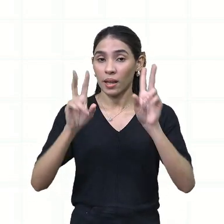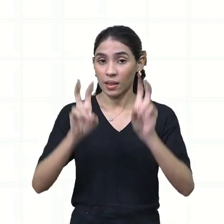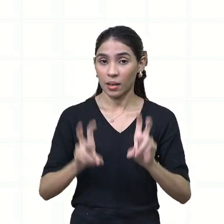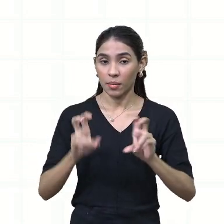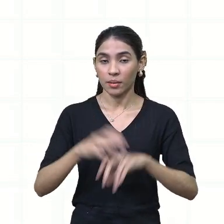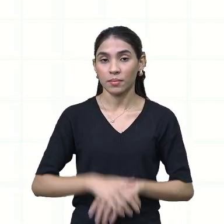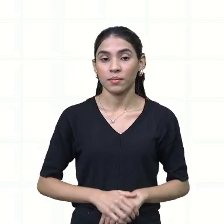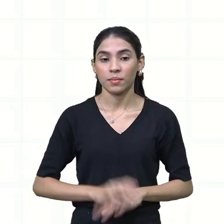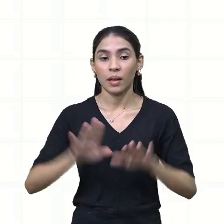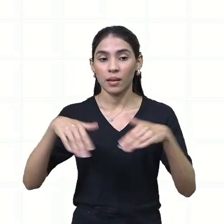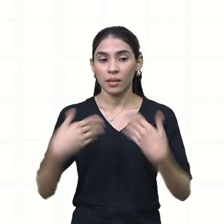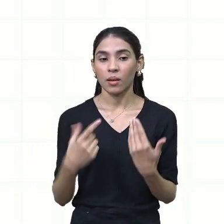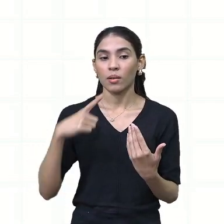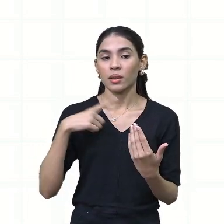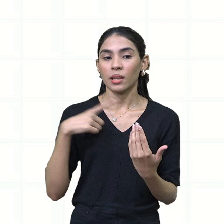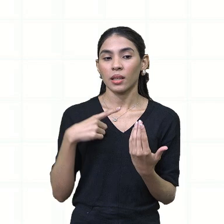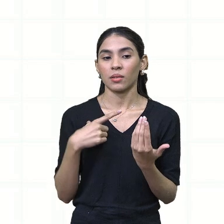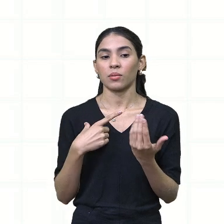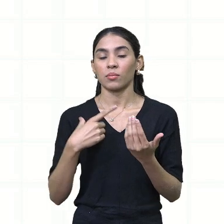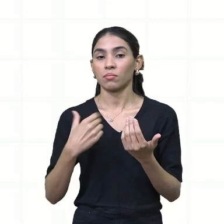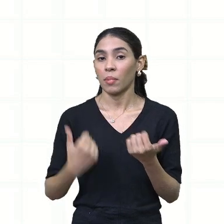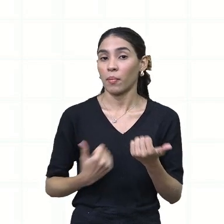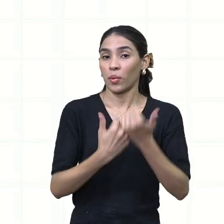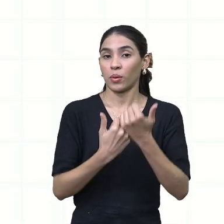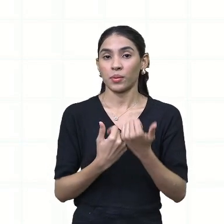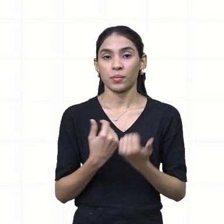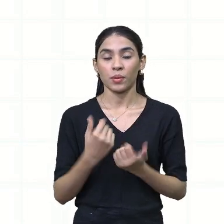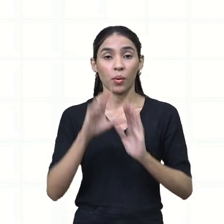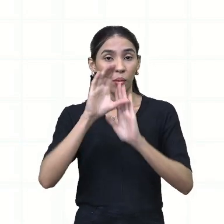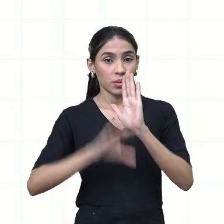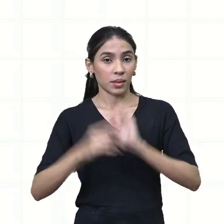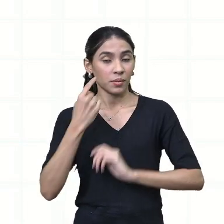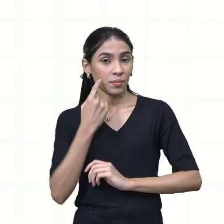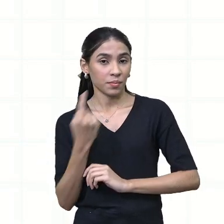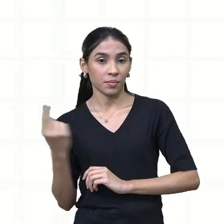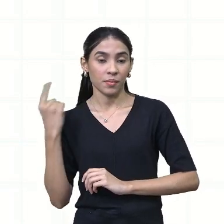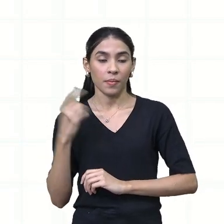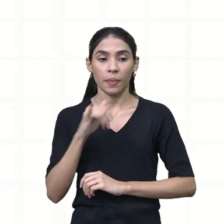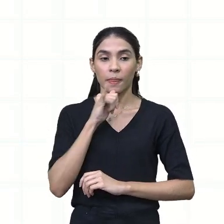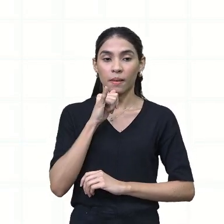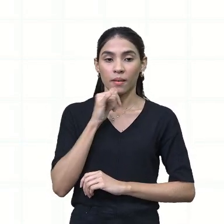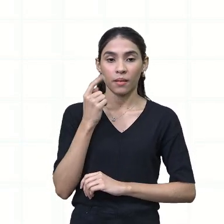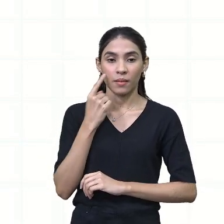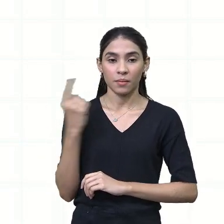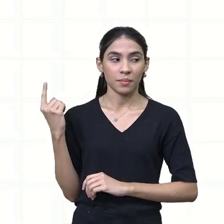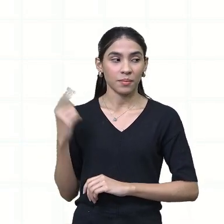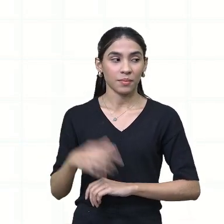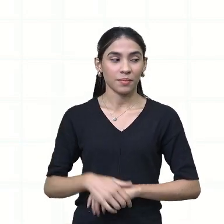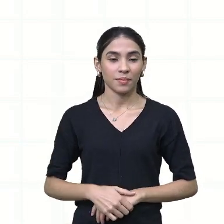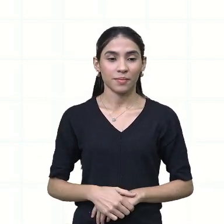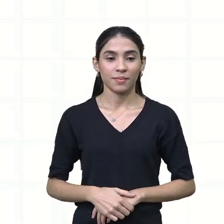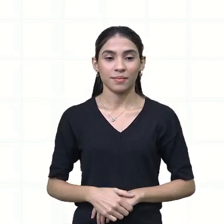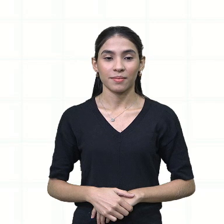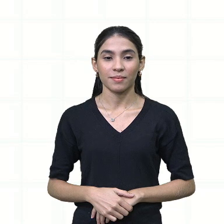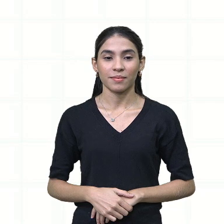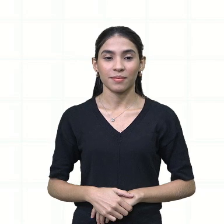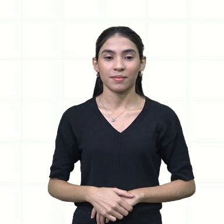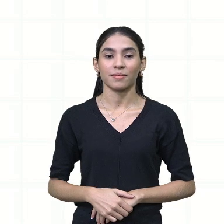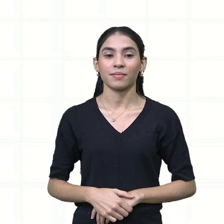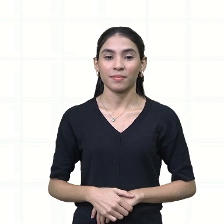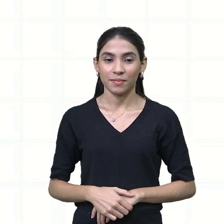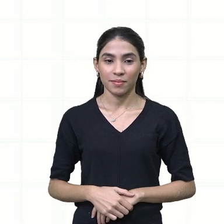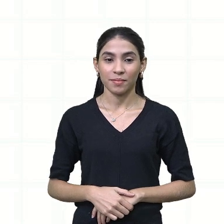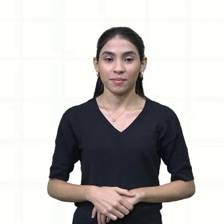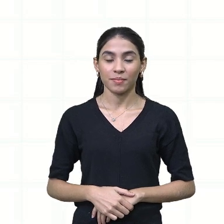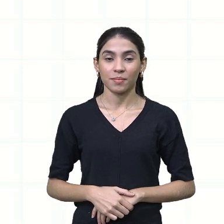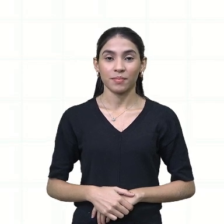baseado nessa conceituação, vamos ver um exemplo. Temos aqui, exemplo de gênero textual